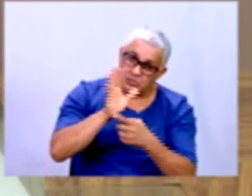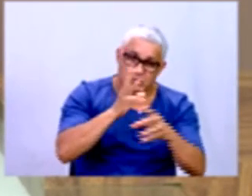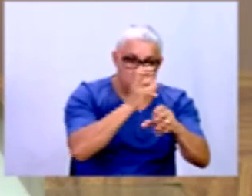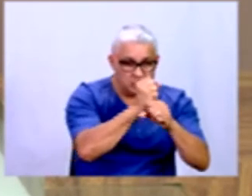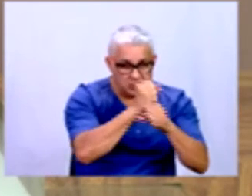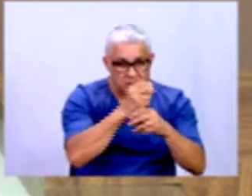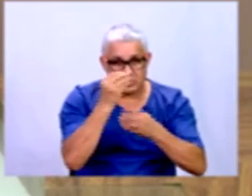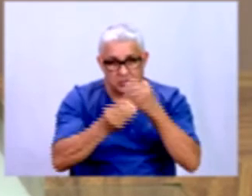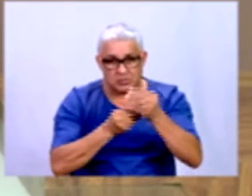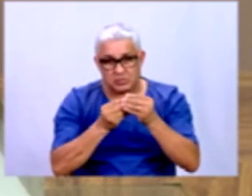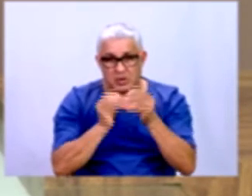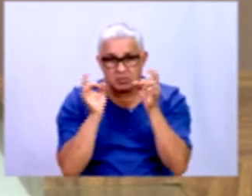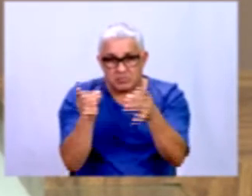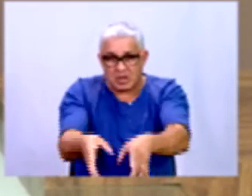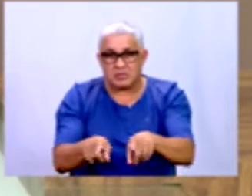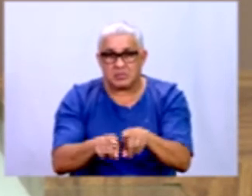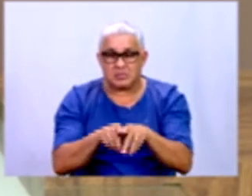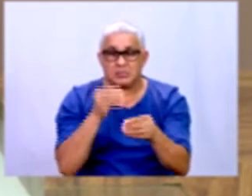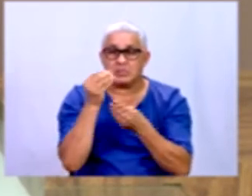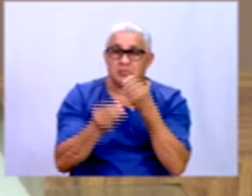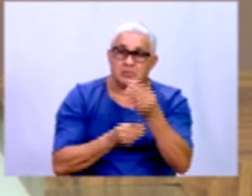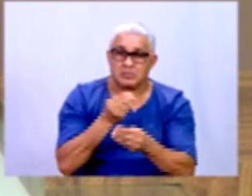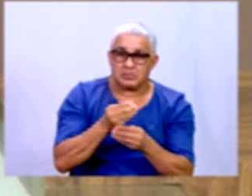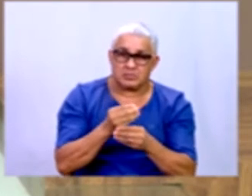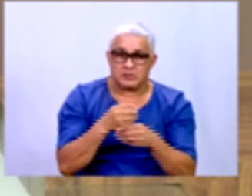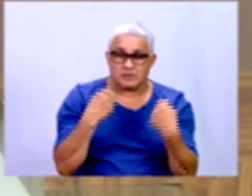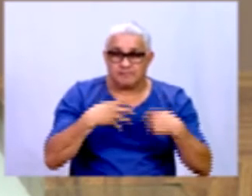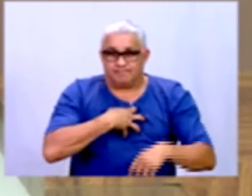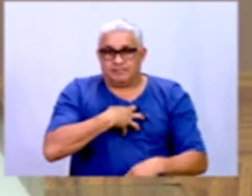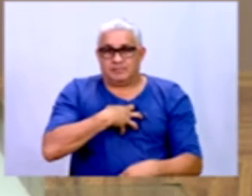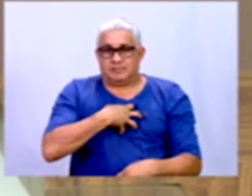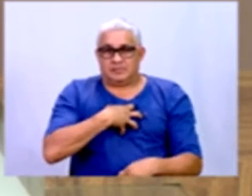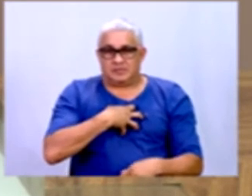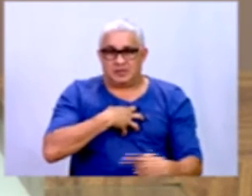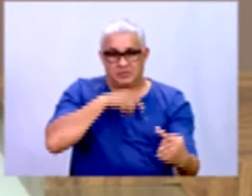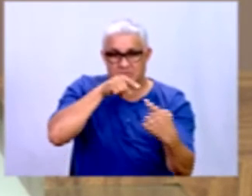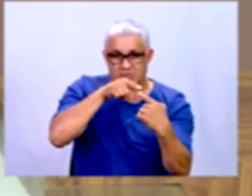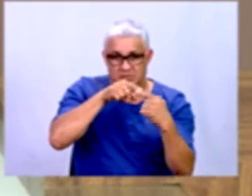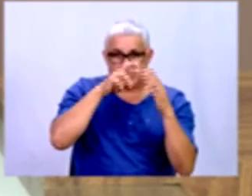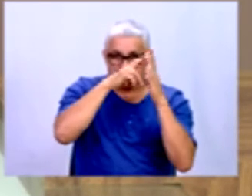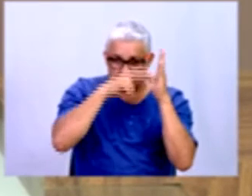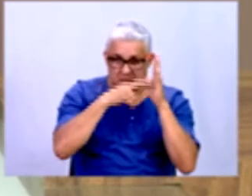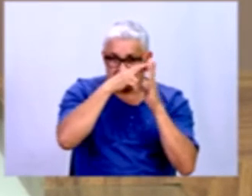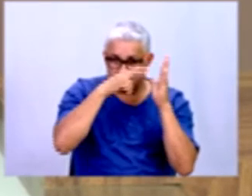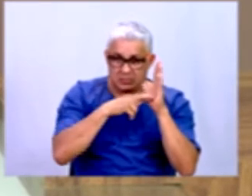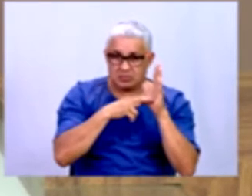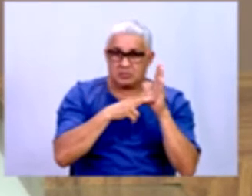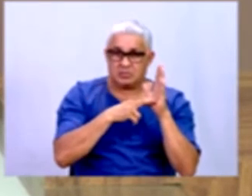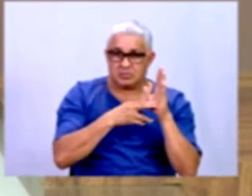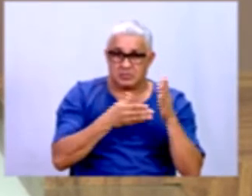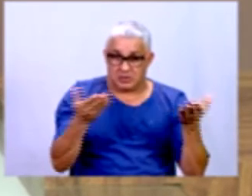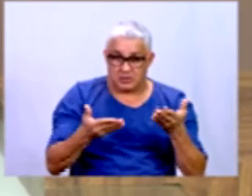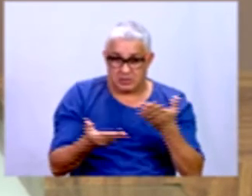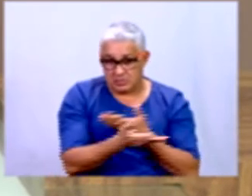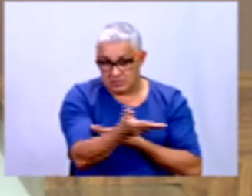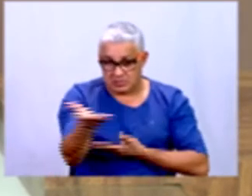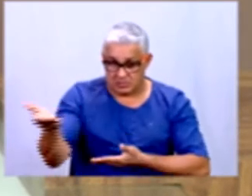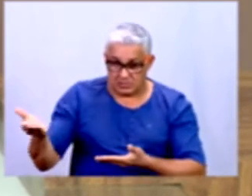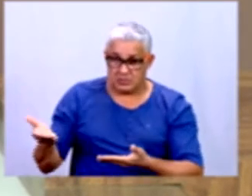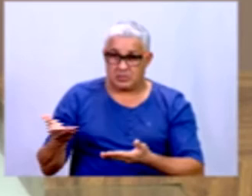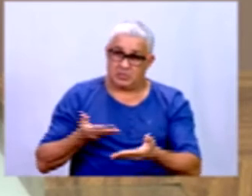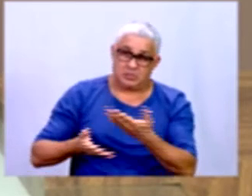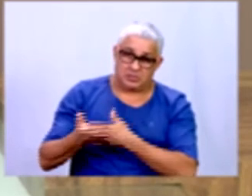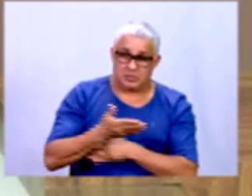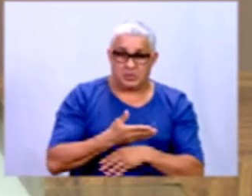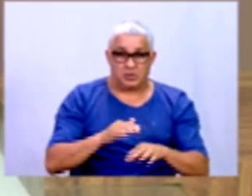chegar aos seus resultados. Tudo isso deve ter um sentido e deve estar de acordo com a regra que está passando para vocês aqui agora. Então, todos esses